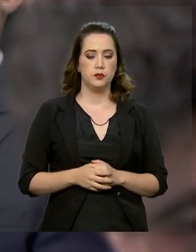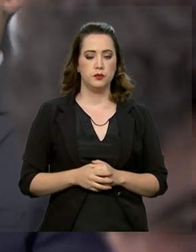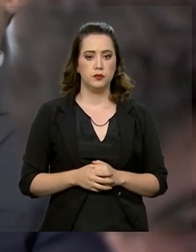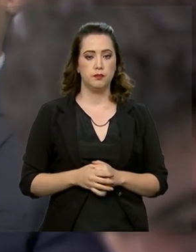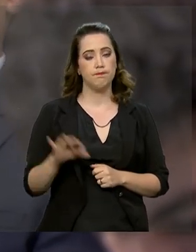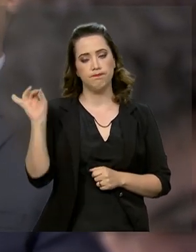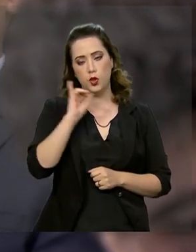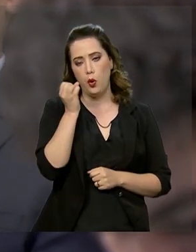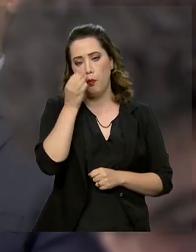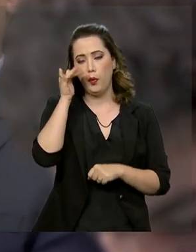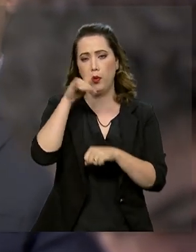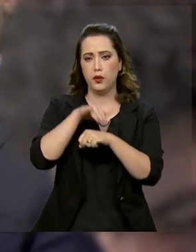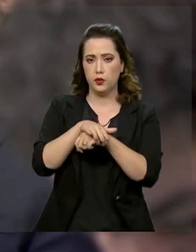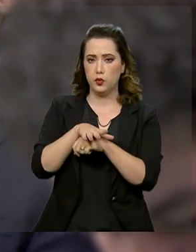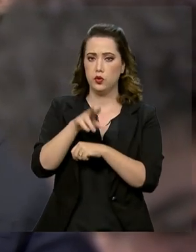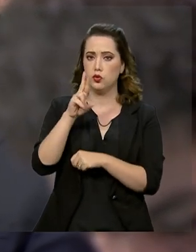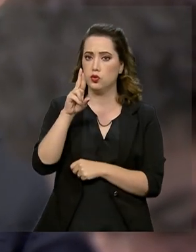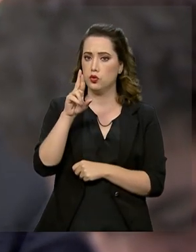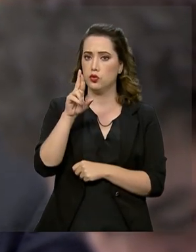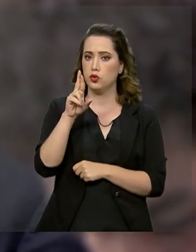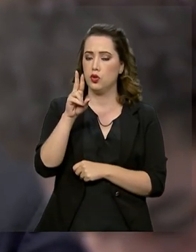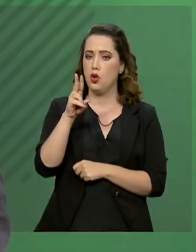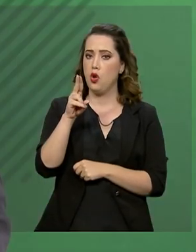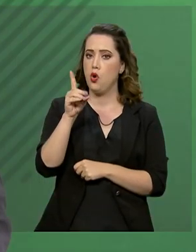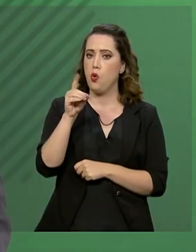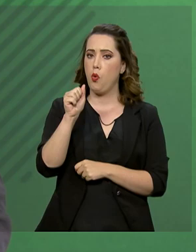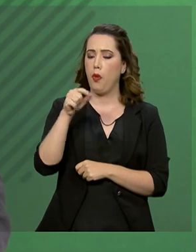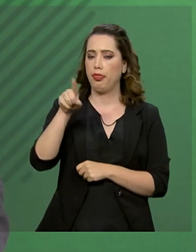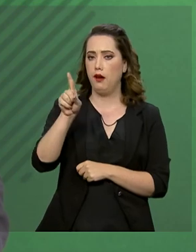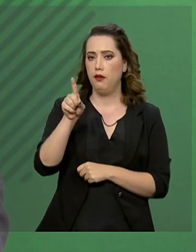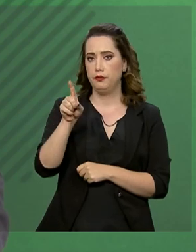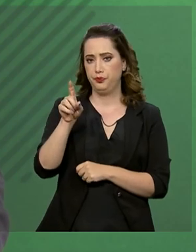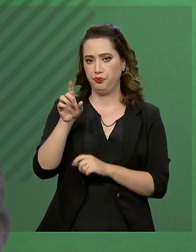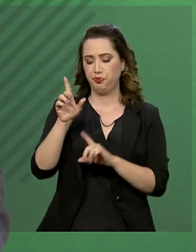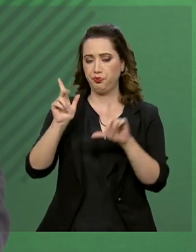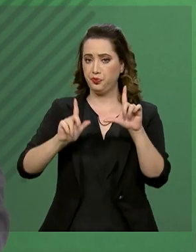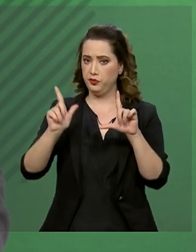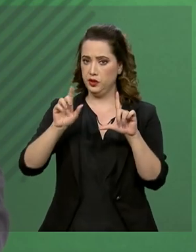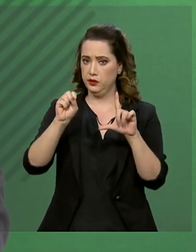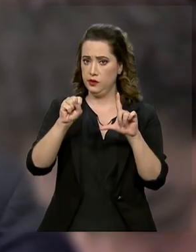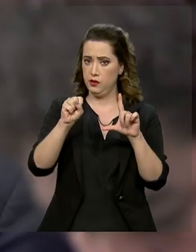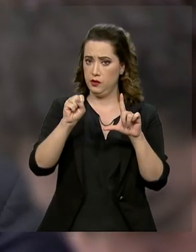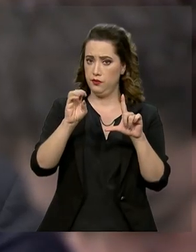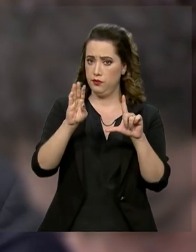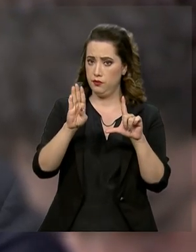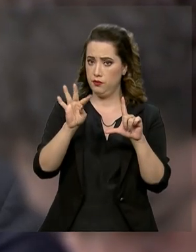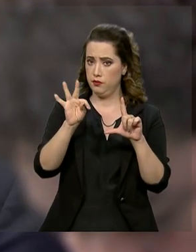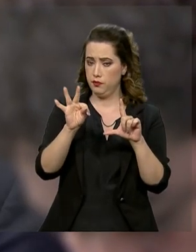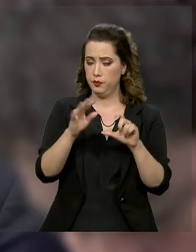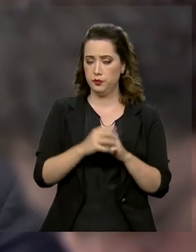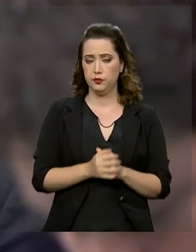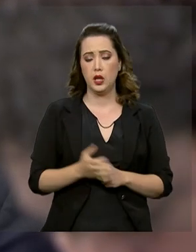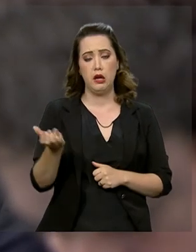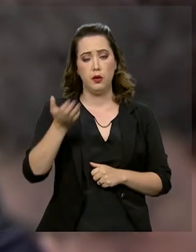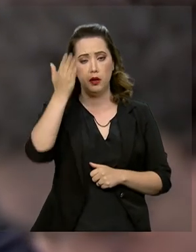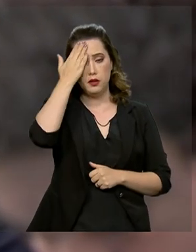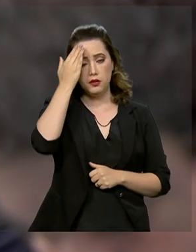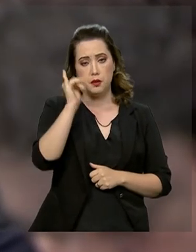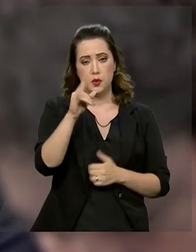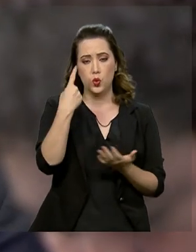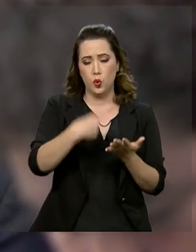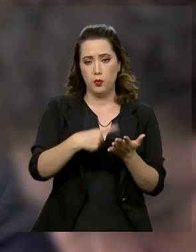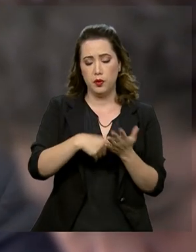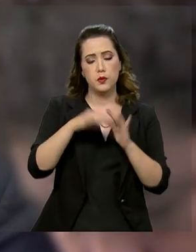Boa noite, porta-voz, Fudar Moreira, do SBT. Tudo bom, Odar? Tudo bom. Eu gostaria de saber se a pauta